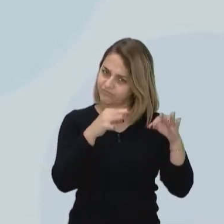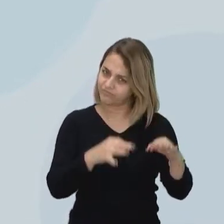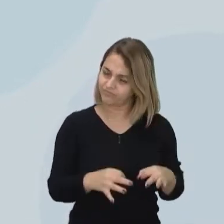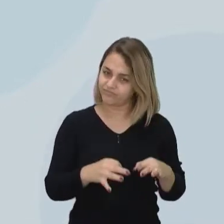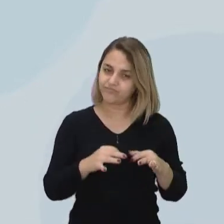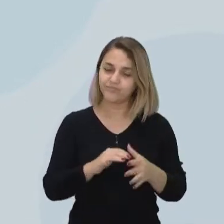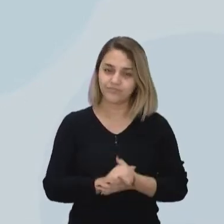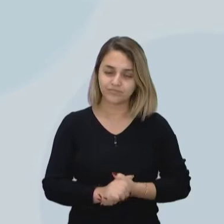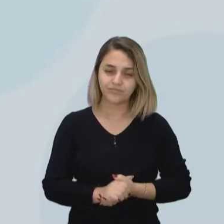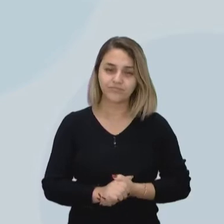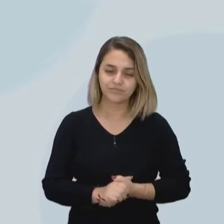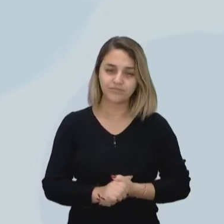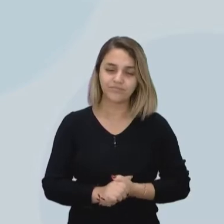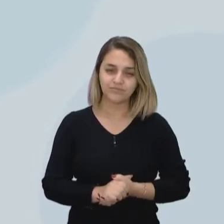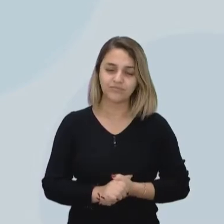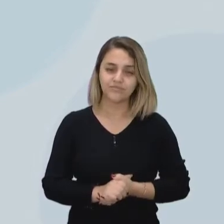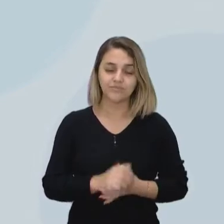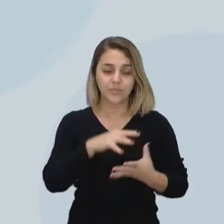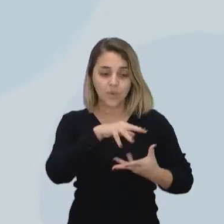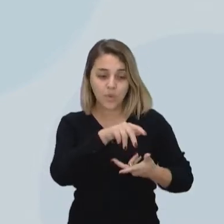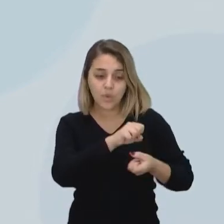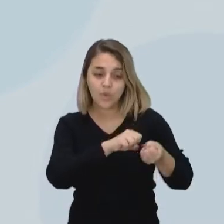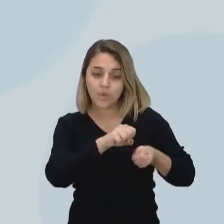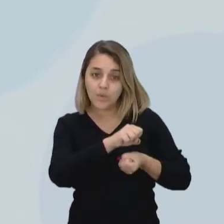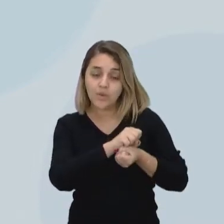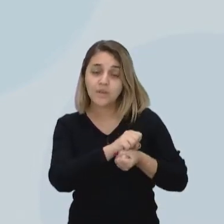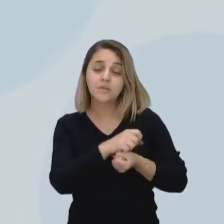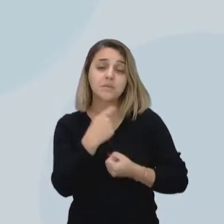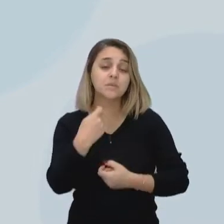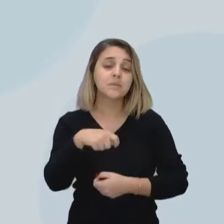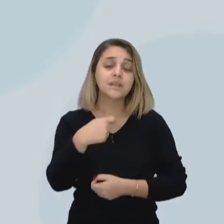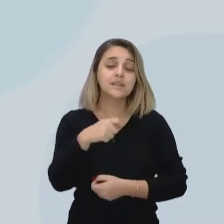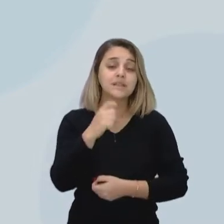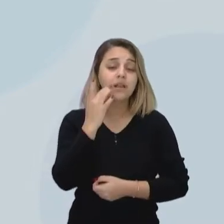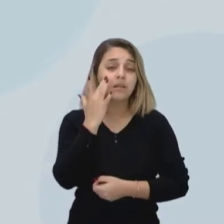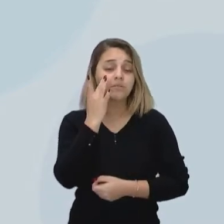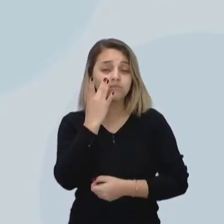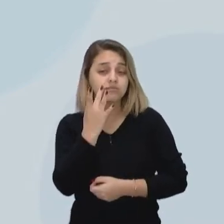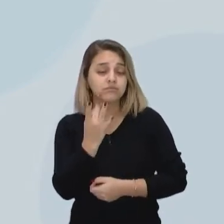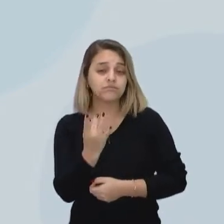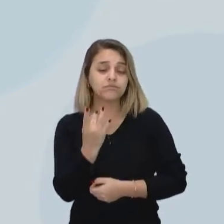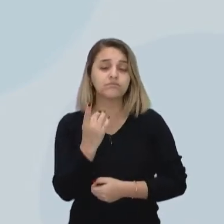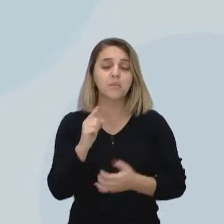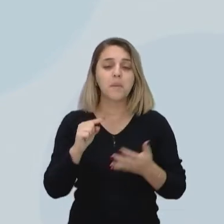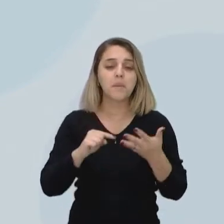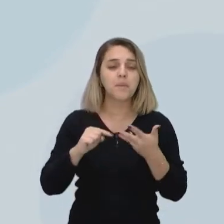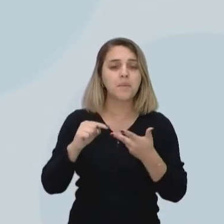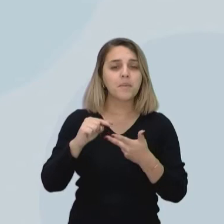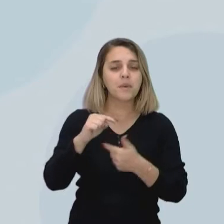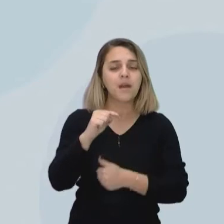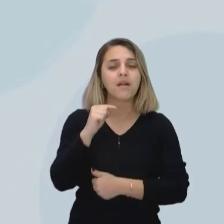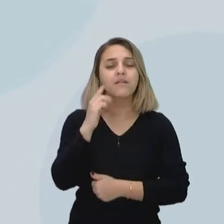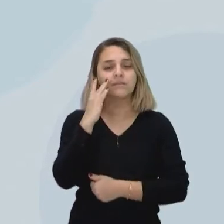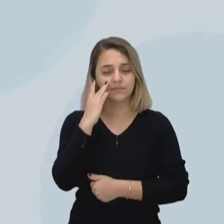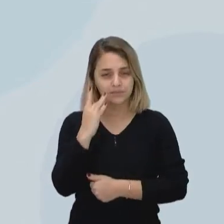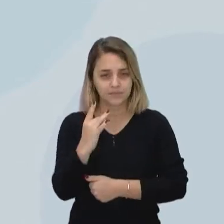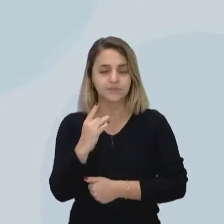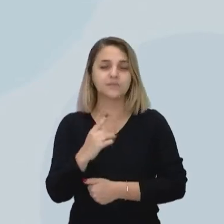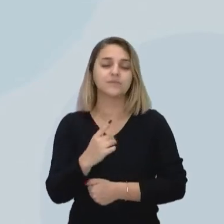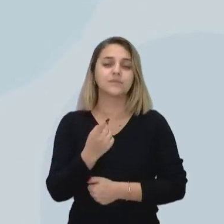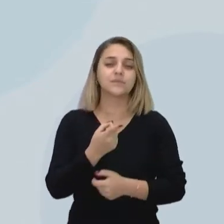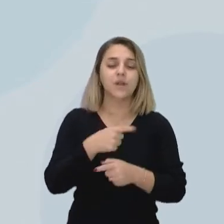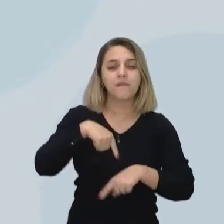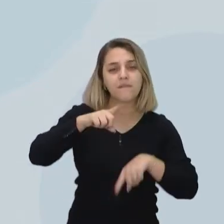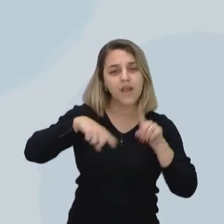realmente considerada sustentável, nós temos que ver, é ponto de atenção, algumas